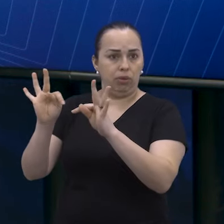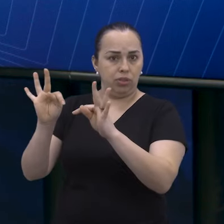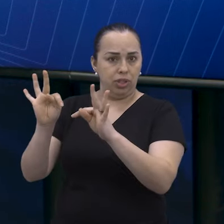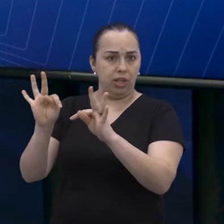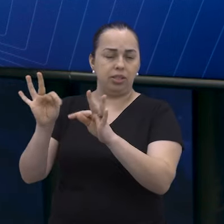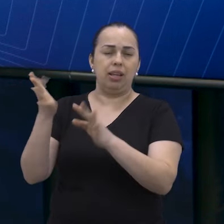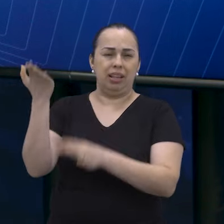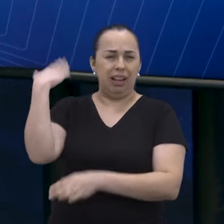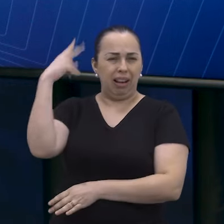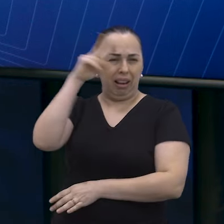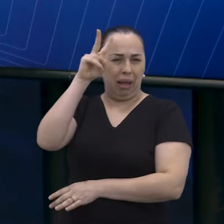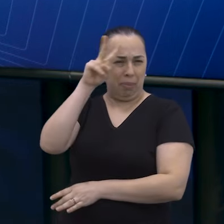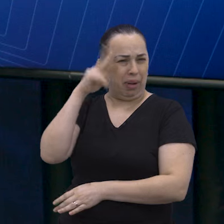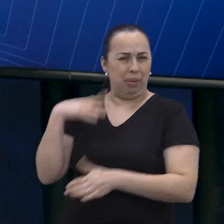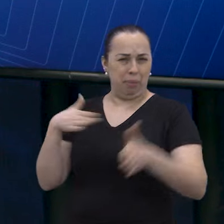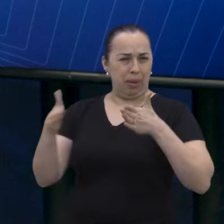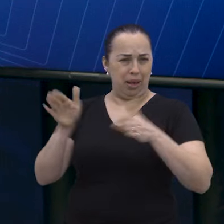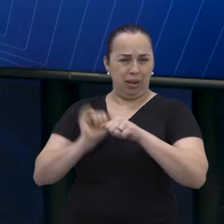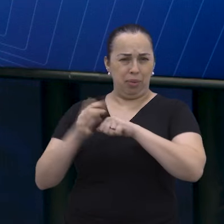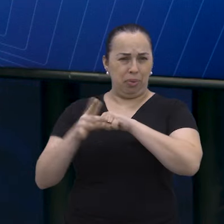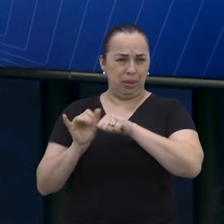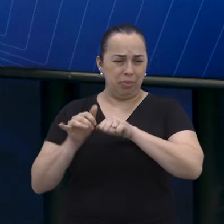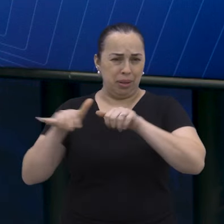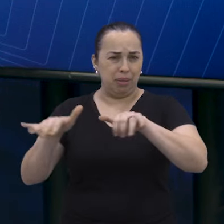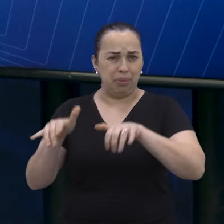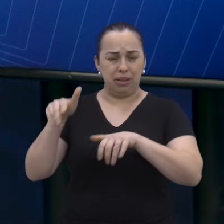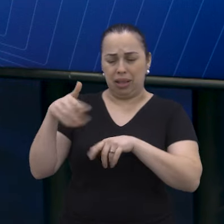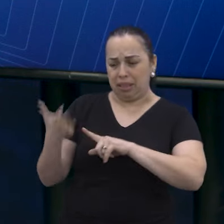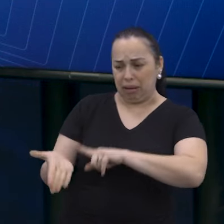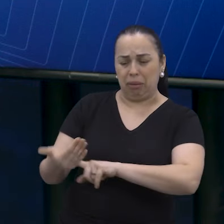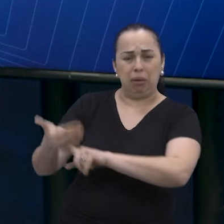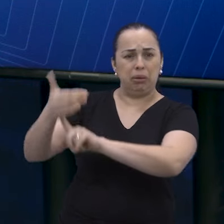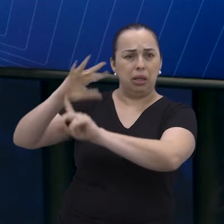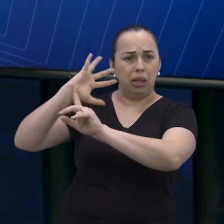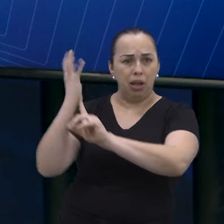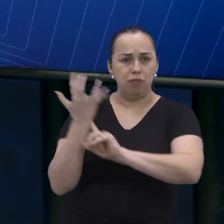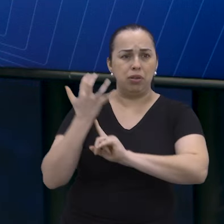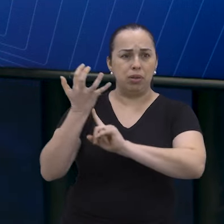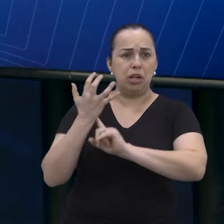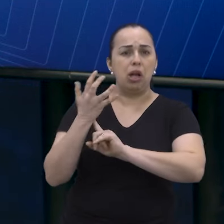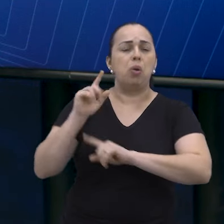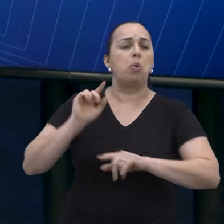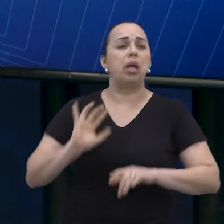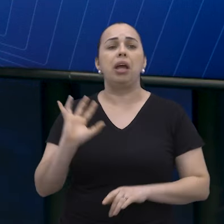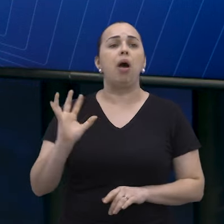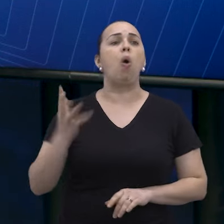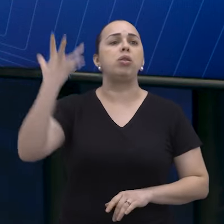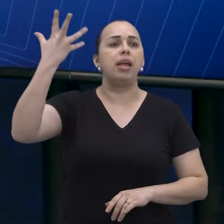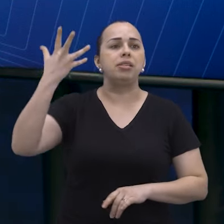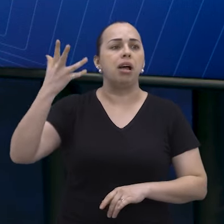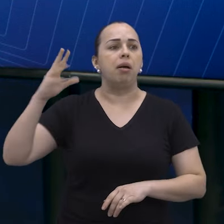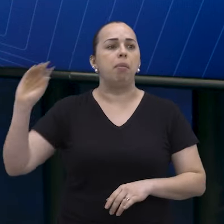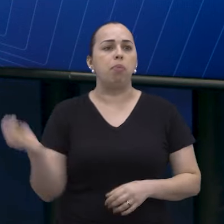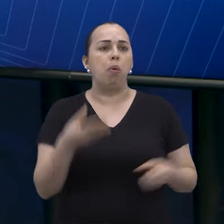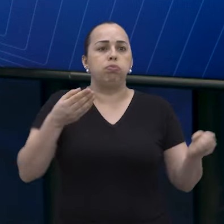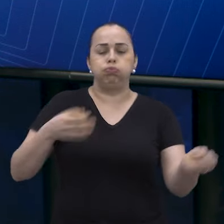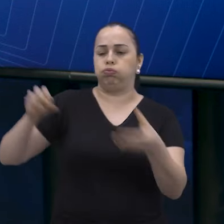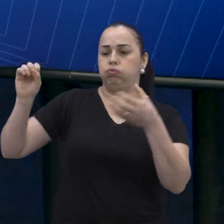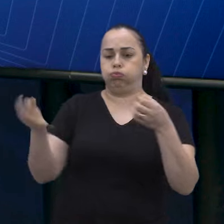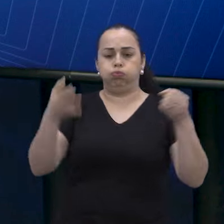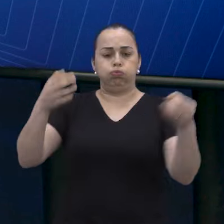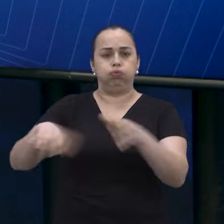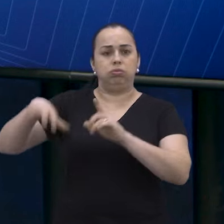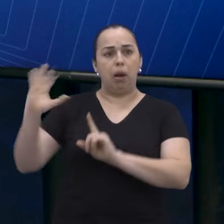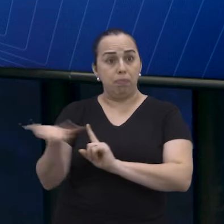pelos momentos de pandemia que a gente viveu há não muito tempo, ela vem trazer uma aceleração de tendências que a gente já